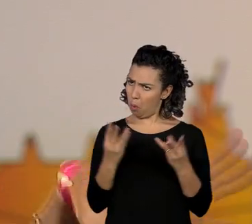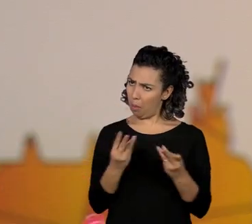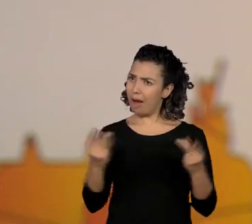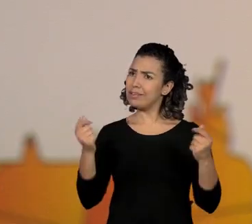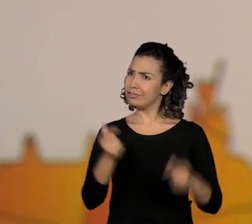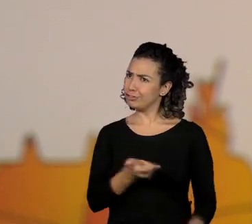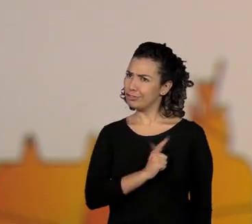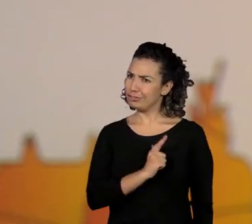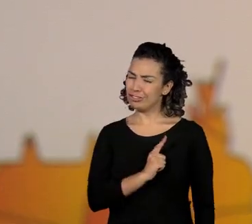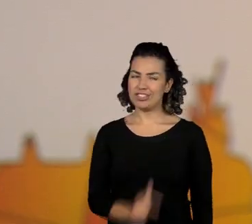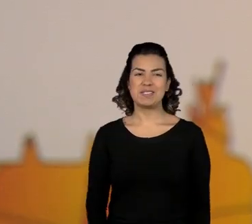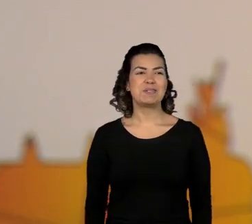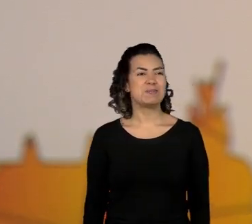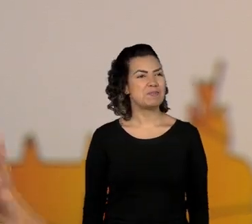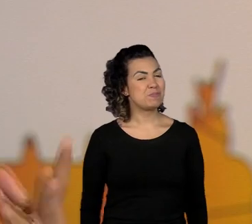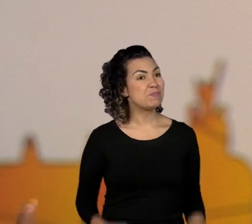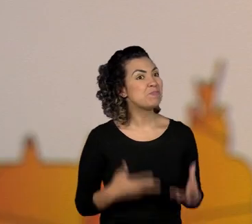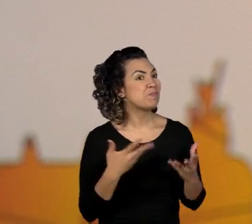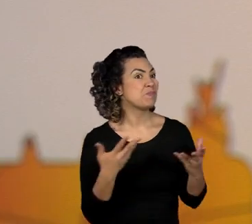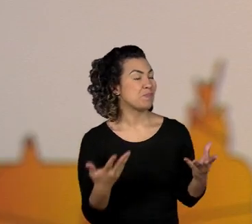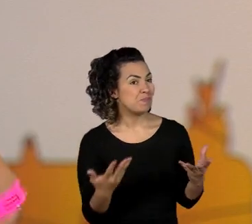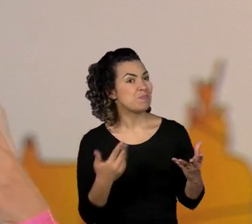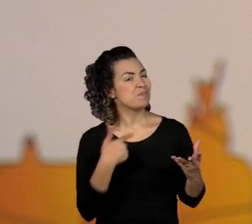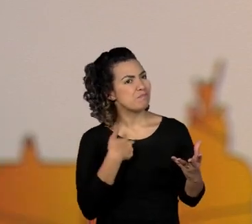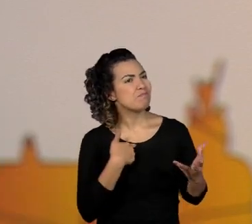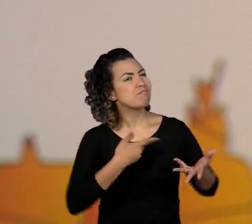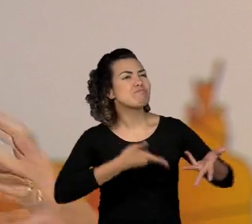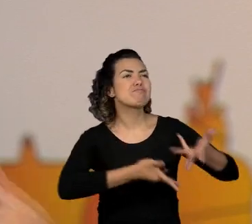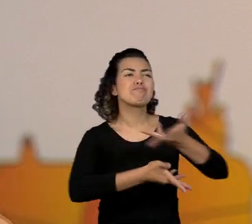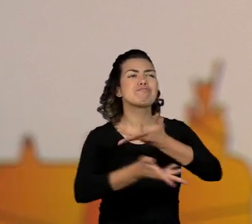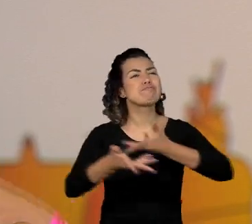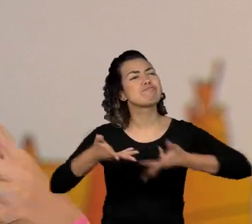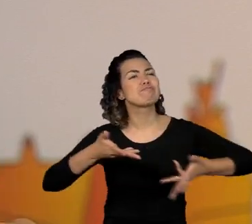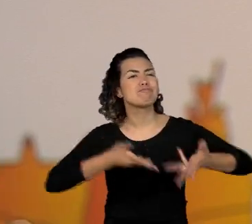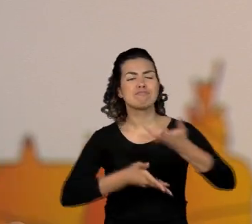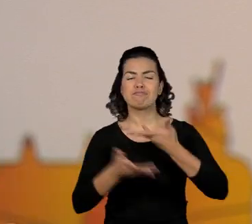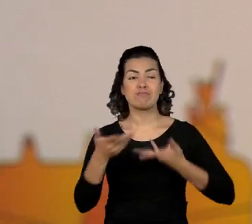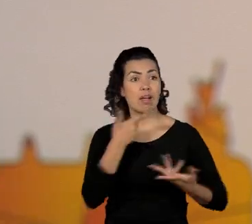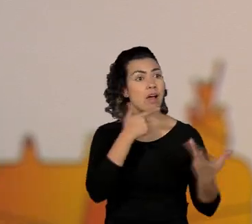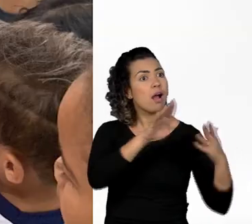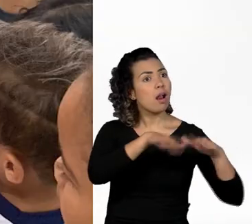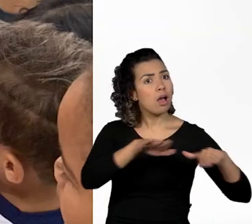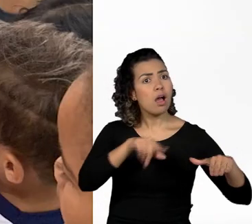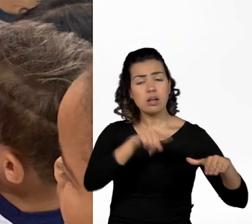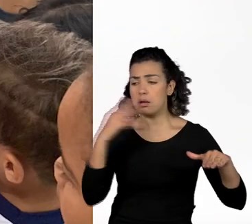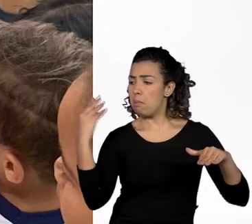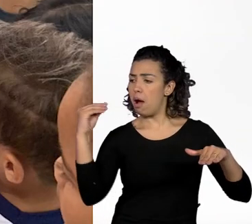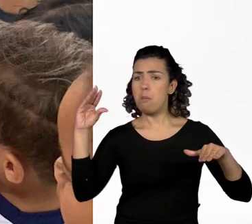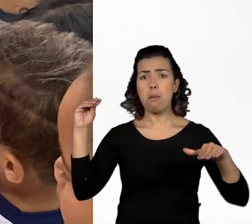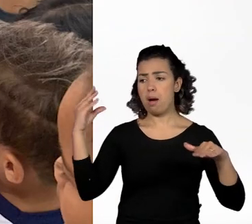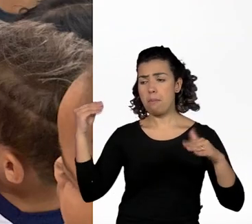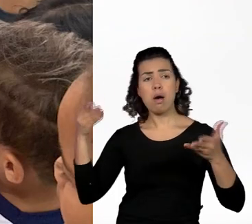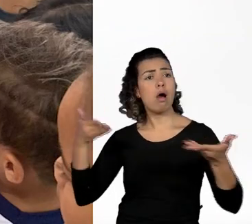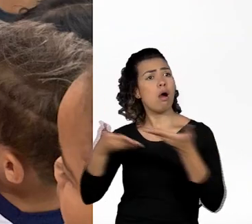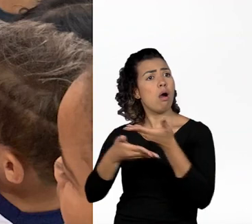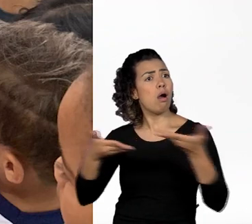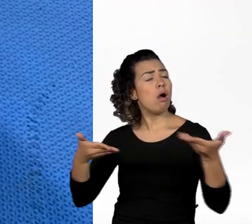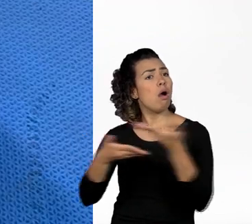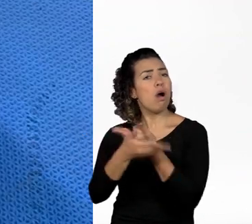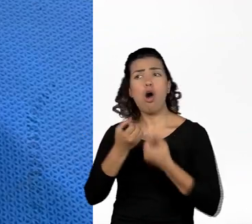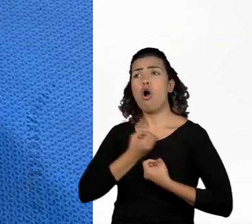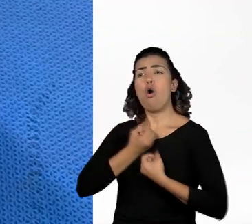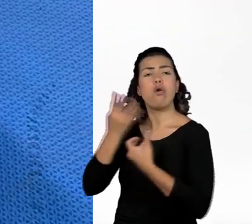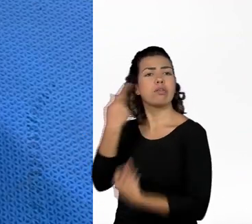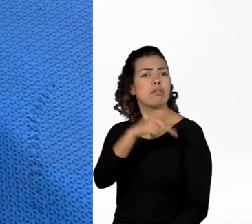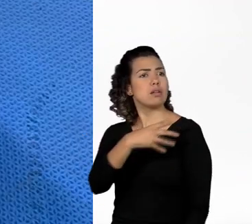Depois que a gente fazia essa parte direcionada, as crianças conversavam com os fantoches sobre sentimentos. Então, eles falavam o eles sentiam durante a